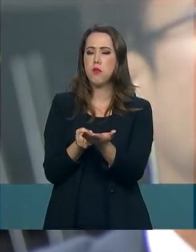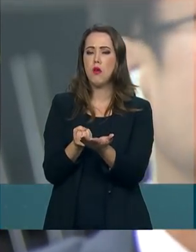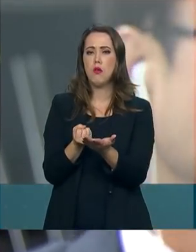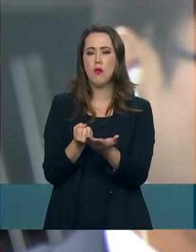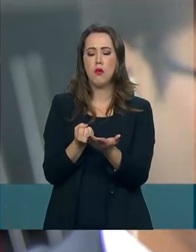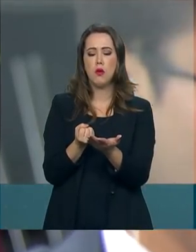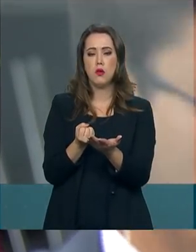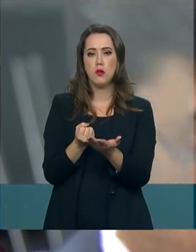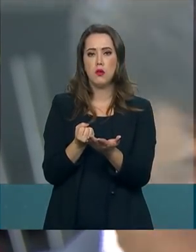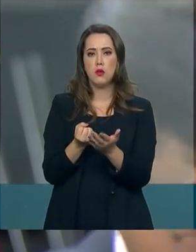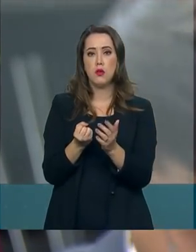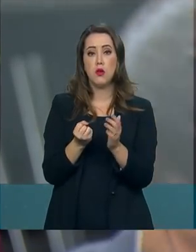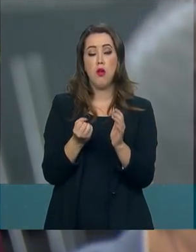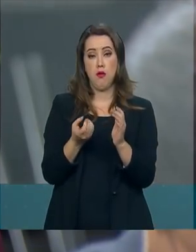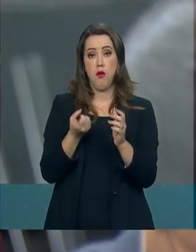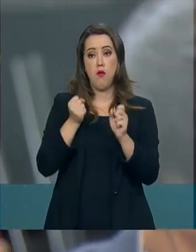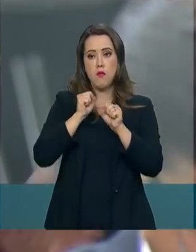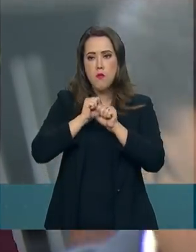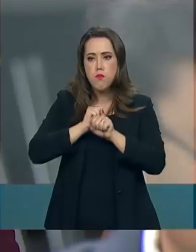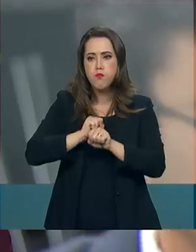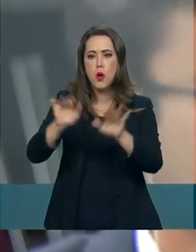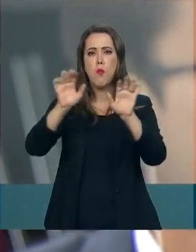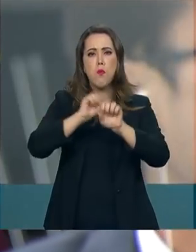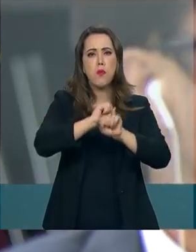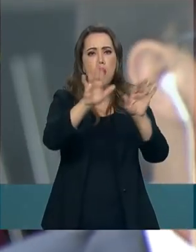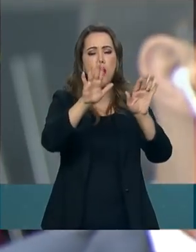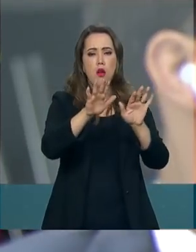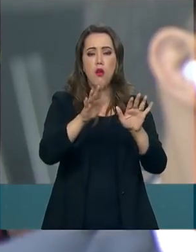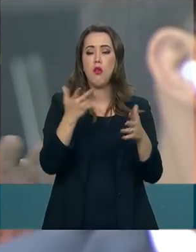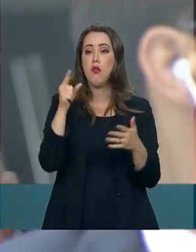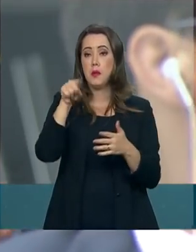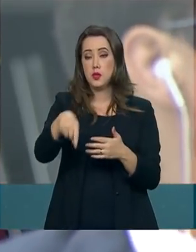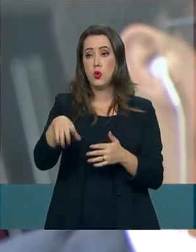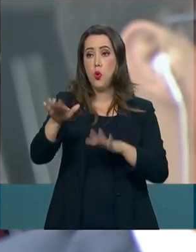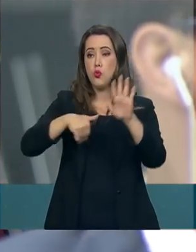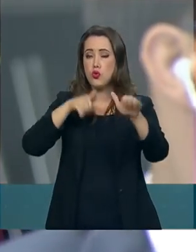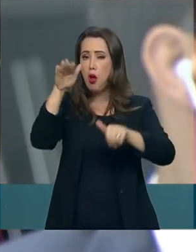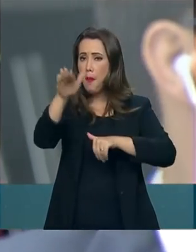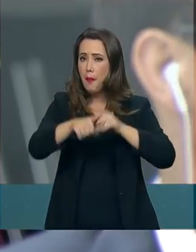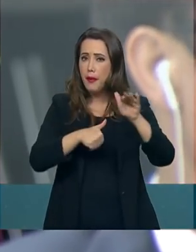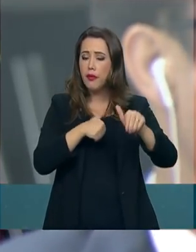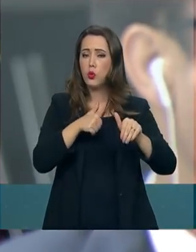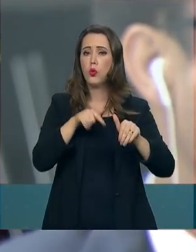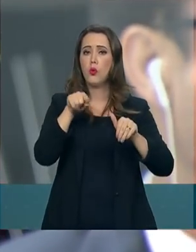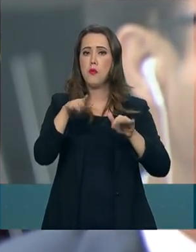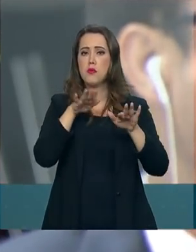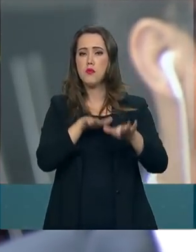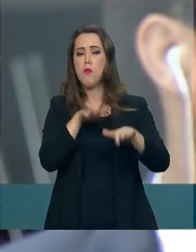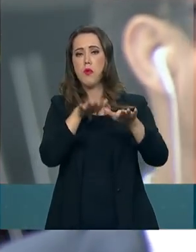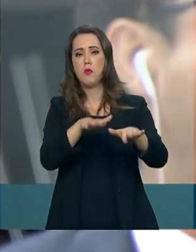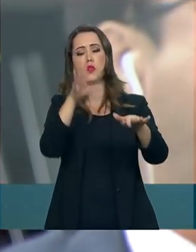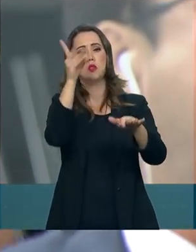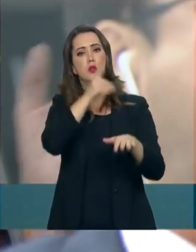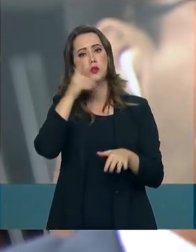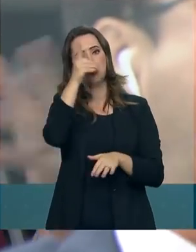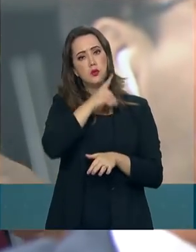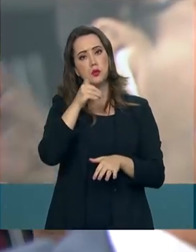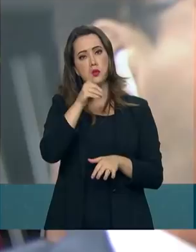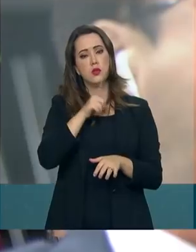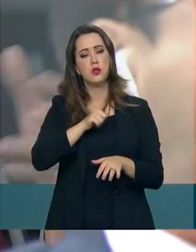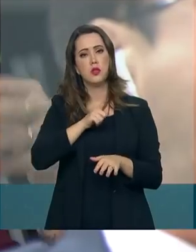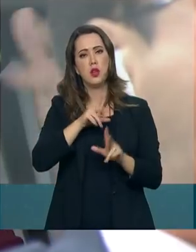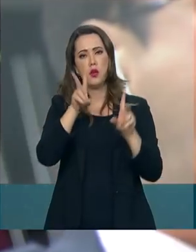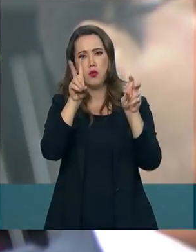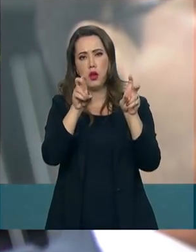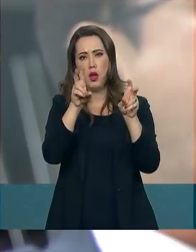compartilhou em grupos de WhatsApp a convocação para essa manifestação de domingo, que inclui